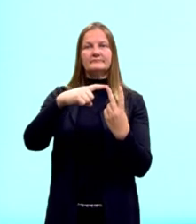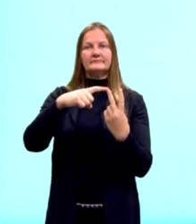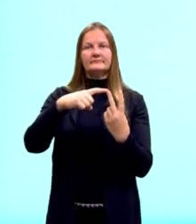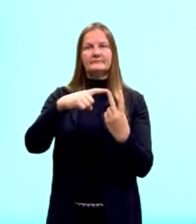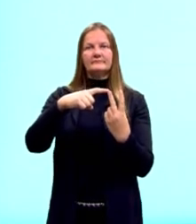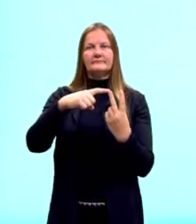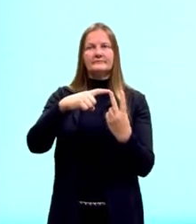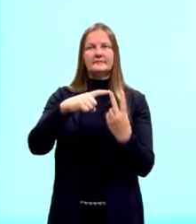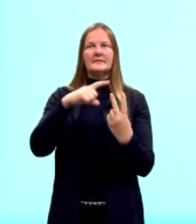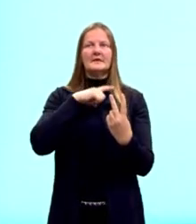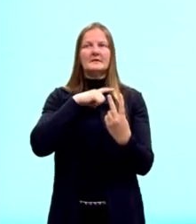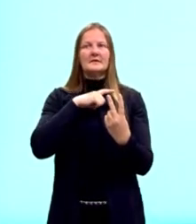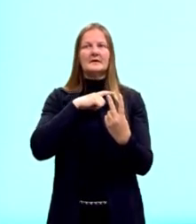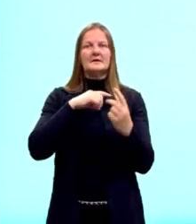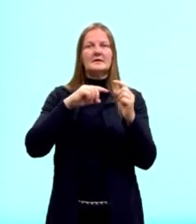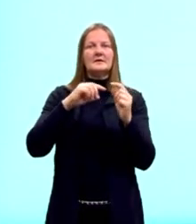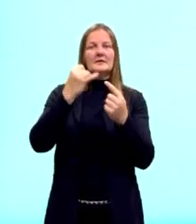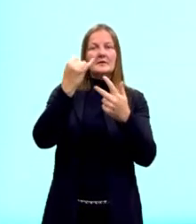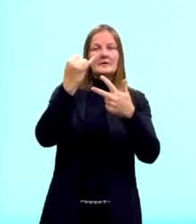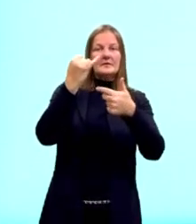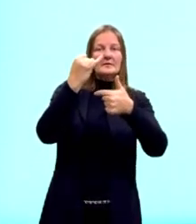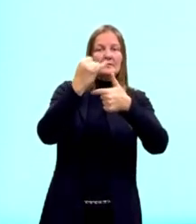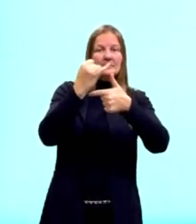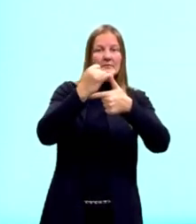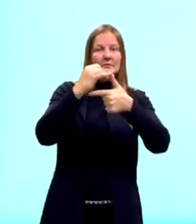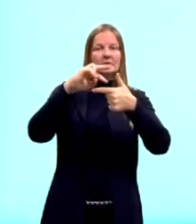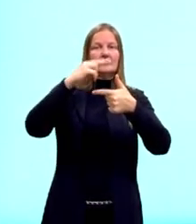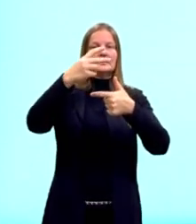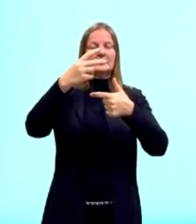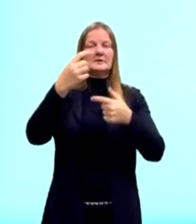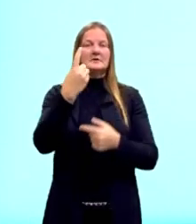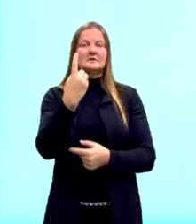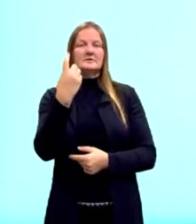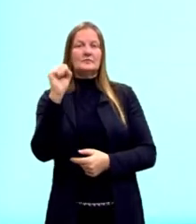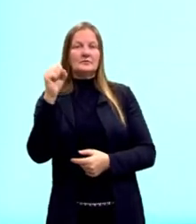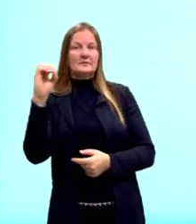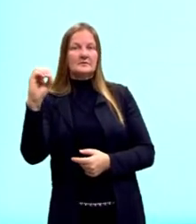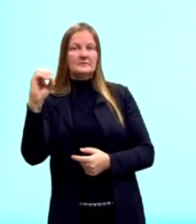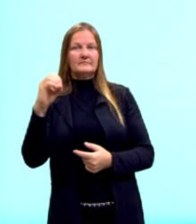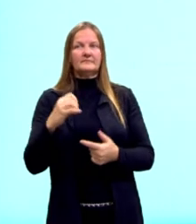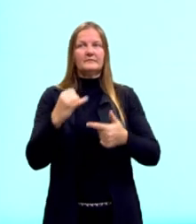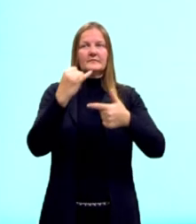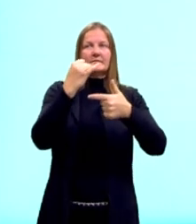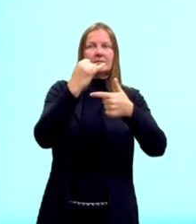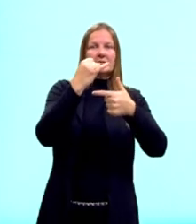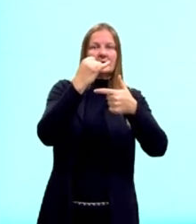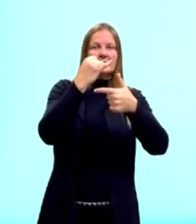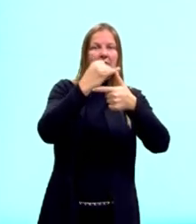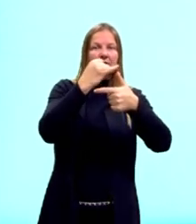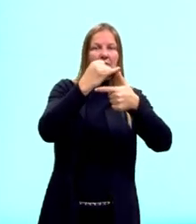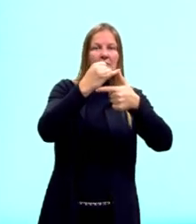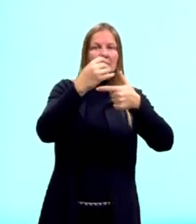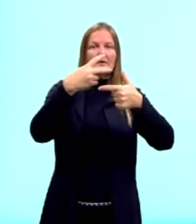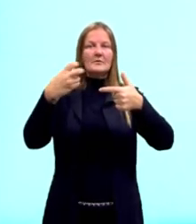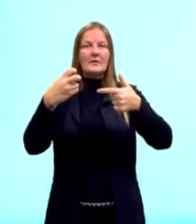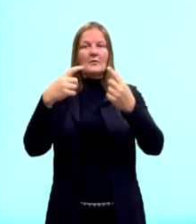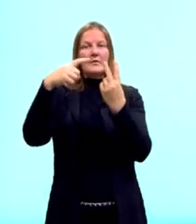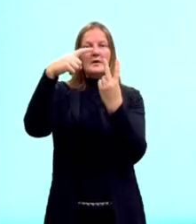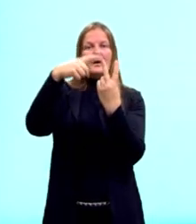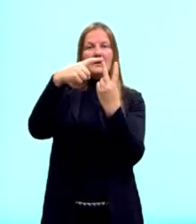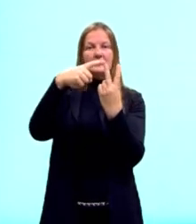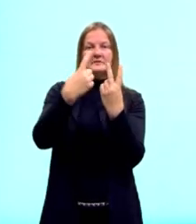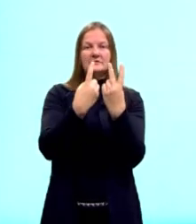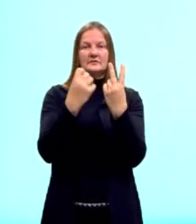Nós tínhamos, então, a hipotenusa ao quadrado igual a 180, portanto, a hipotenusa é igual a raiz